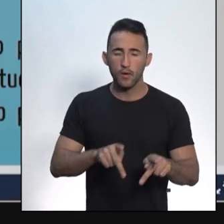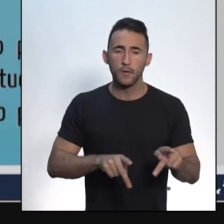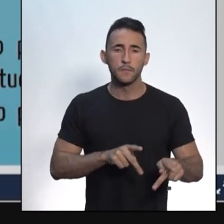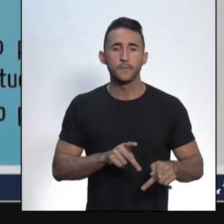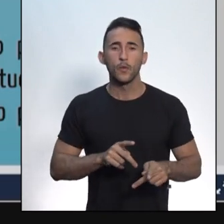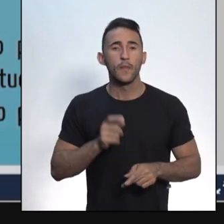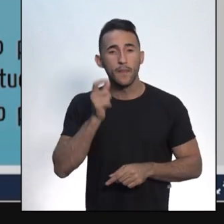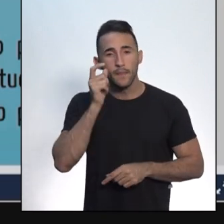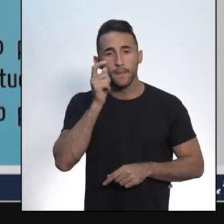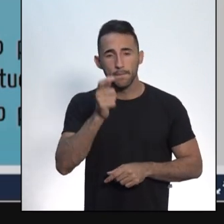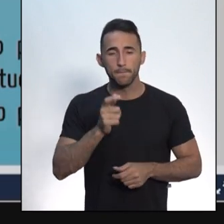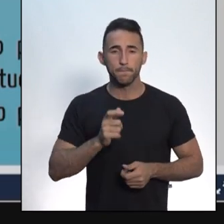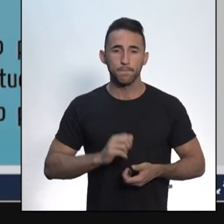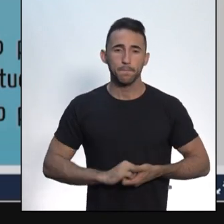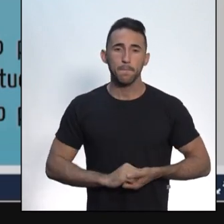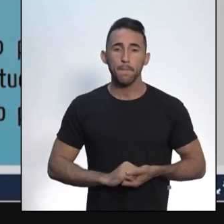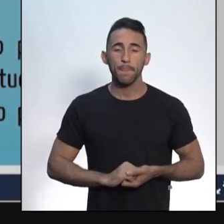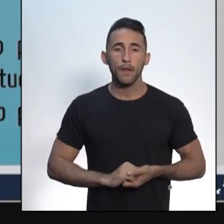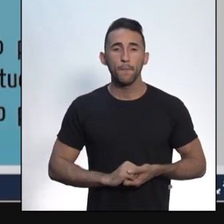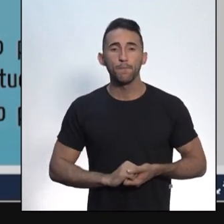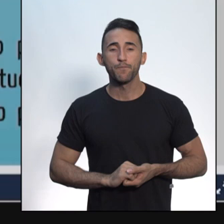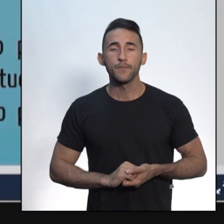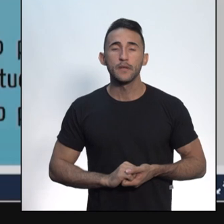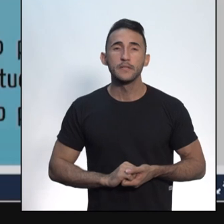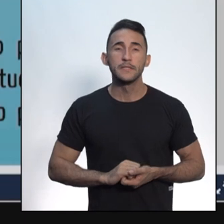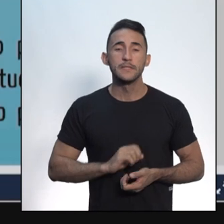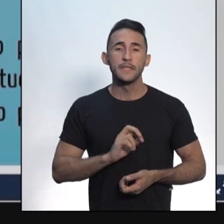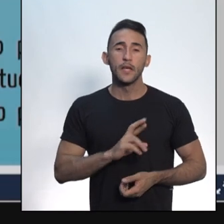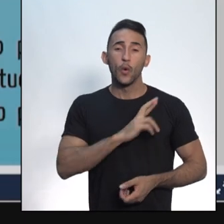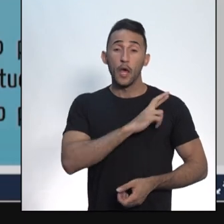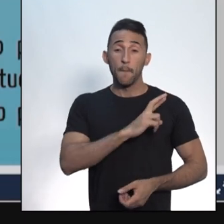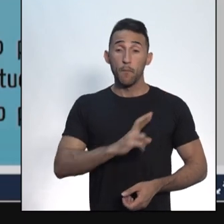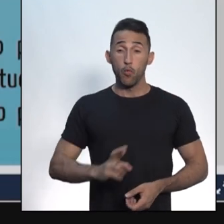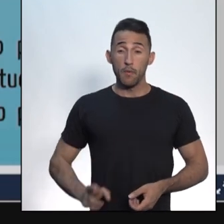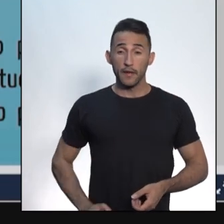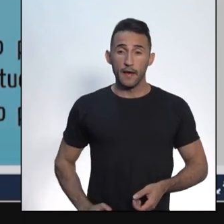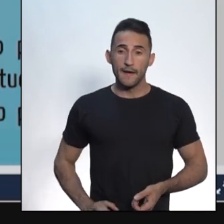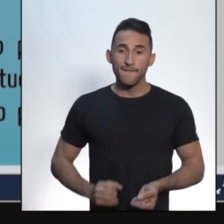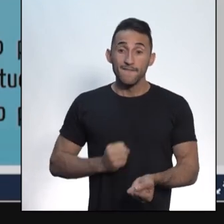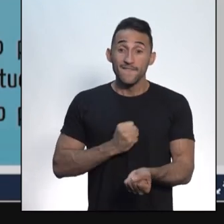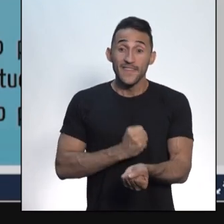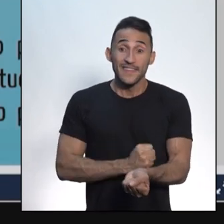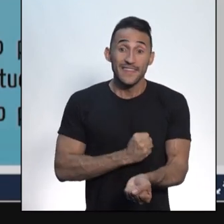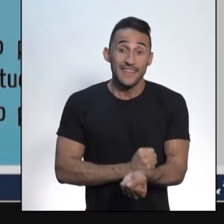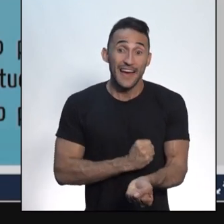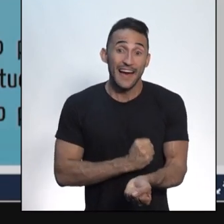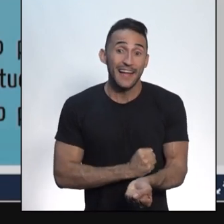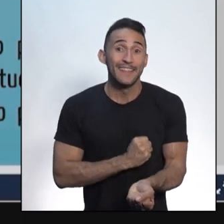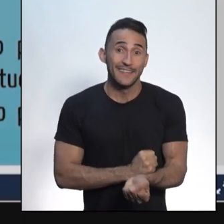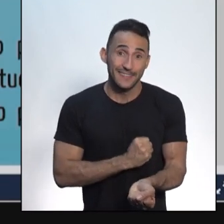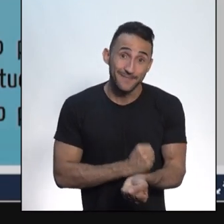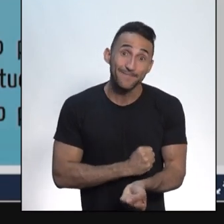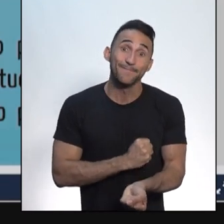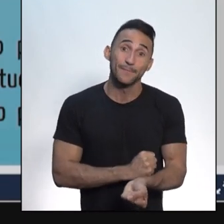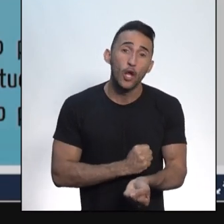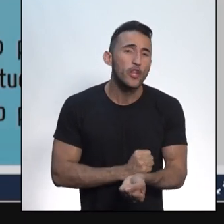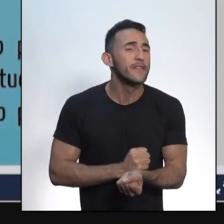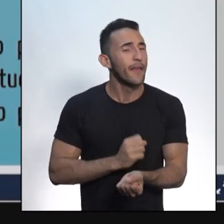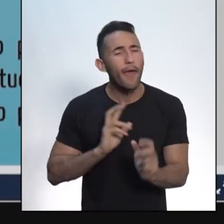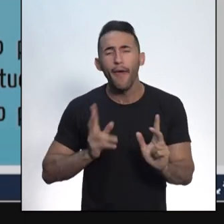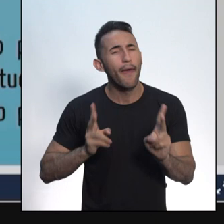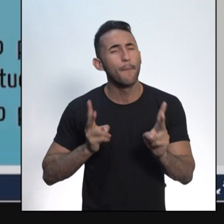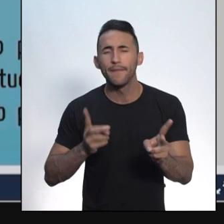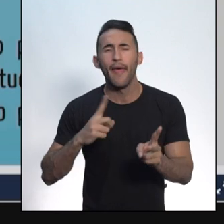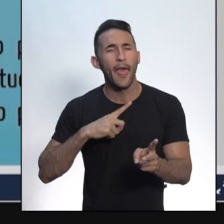pessoas. uma república viciada, porque toda república, toda forma de governo tem seus